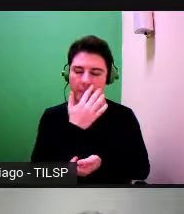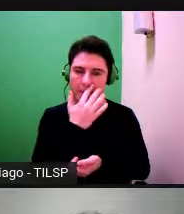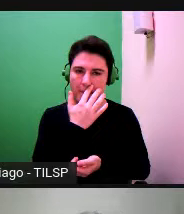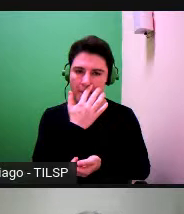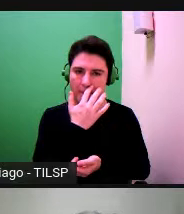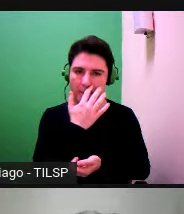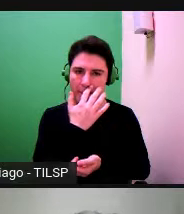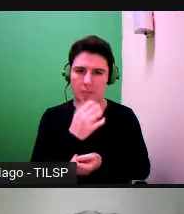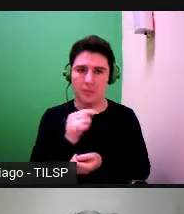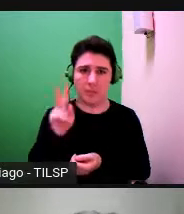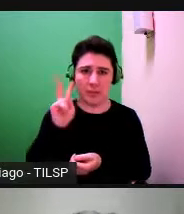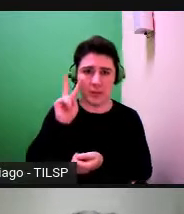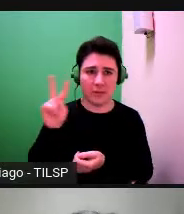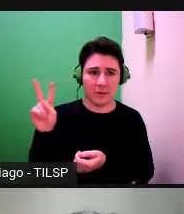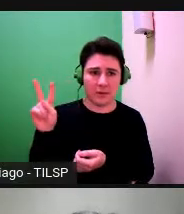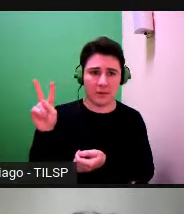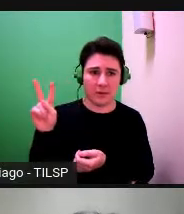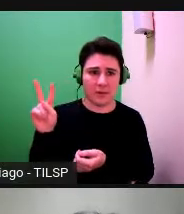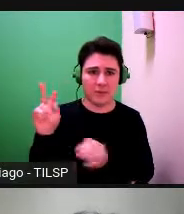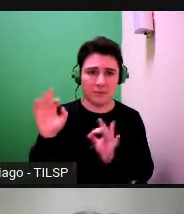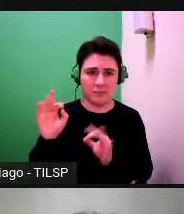Estão a ver? Calculo.